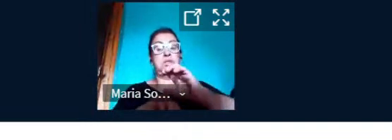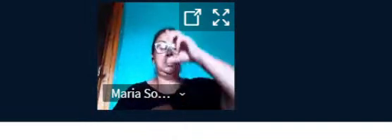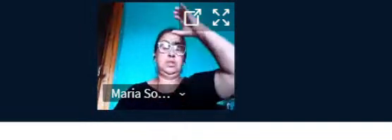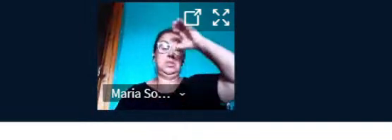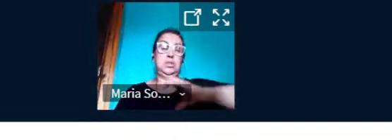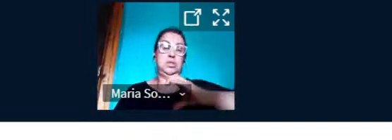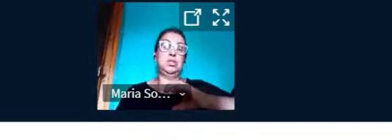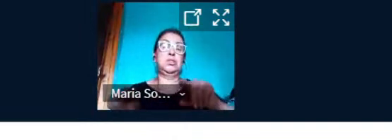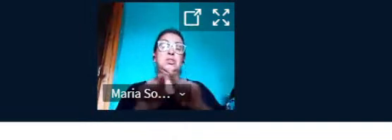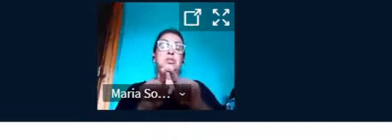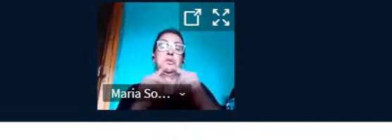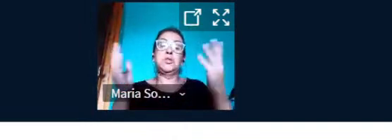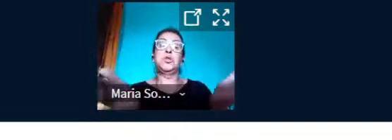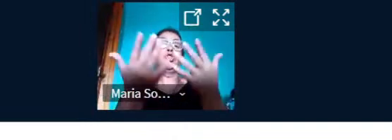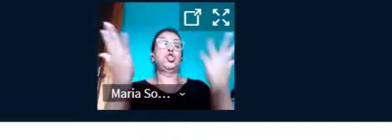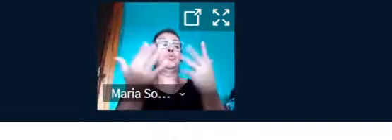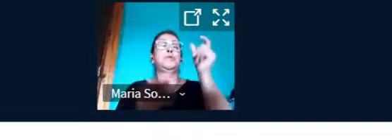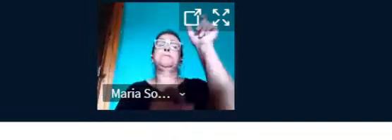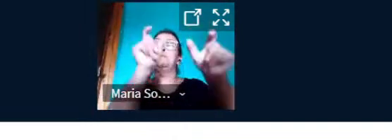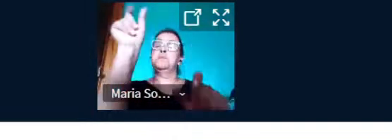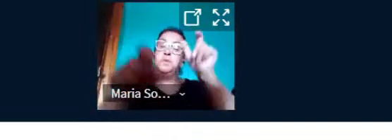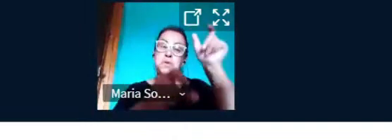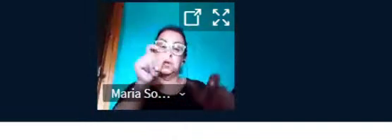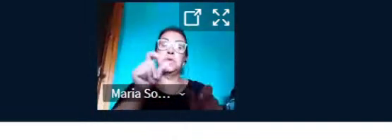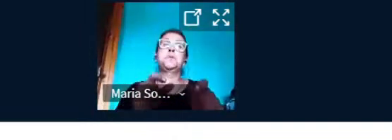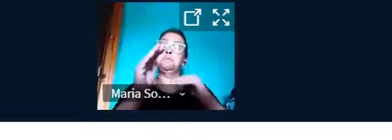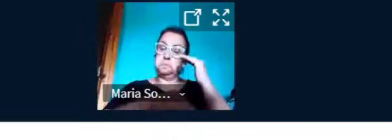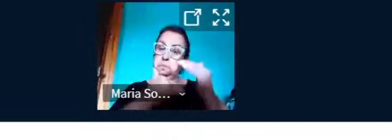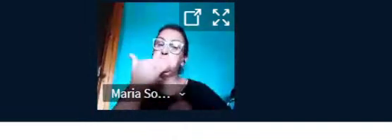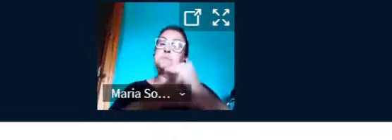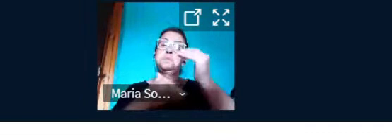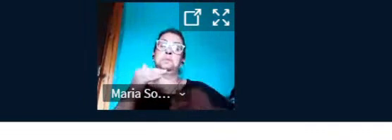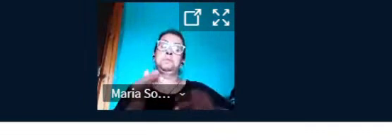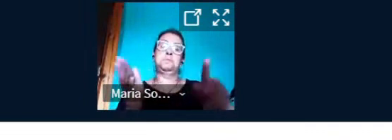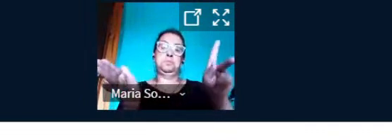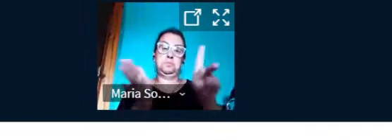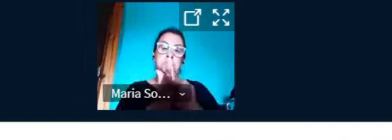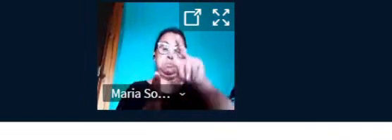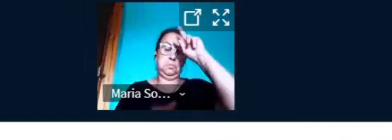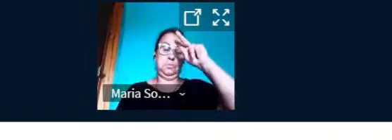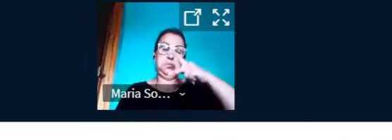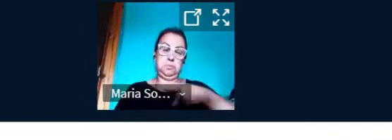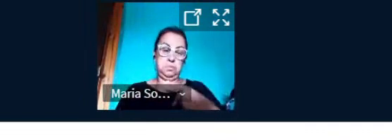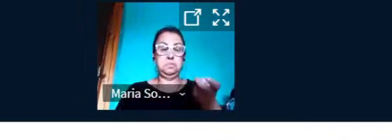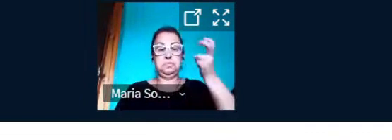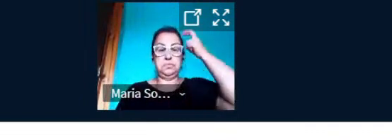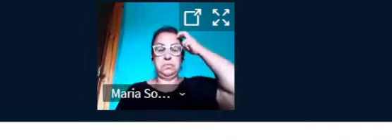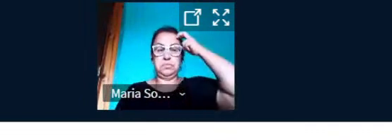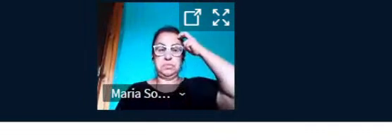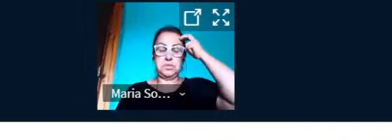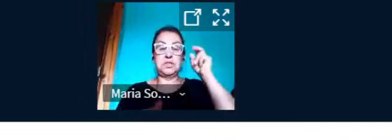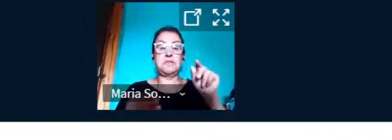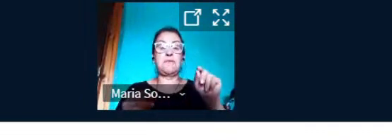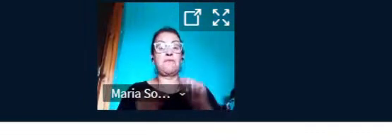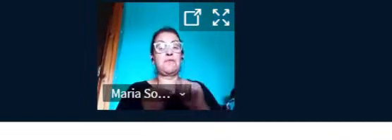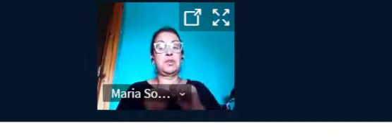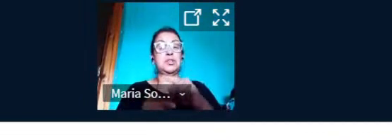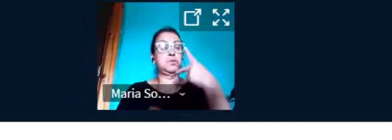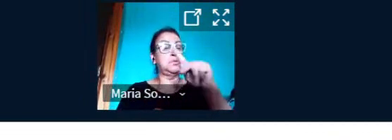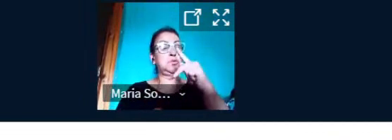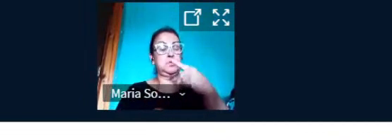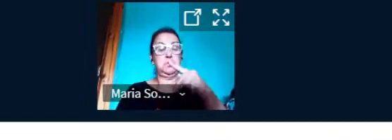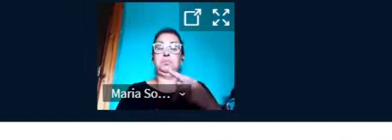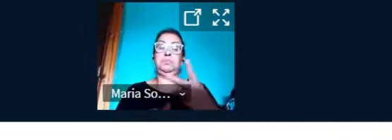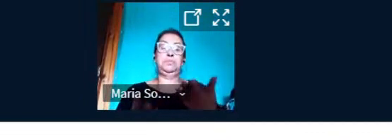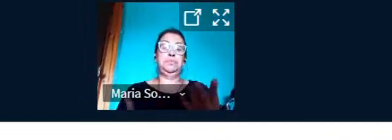desenvolvimento de suas próprias soluções baseadas na cultura faça você mesmo. Quanto ao planejamento das ações, de início buscamos entender